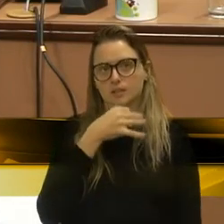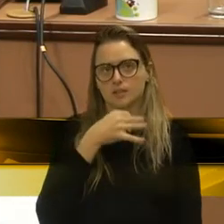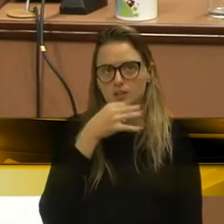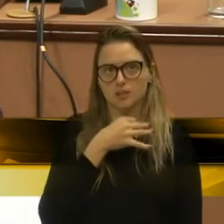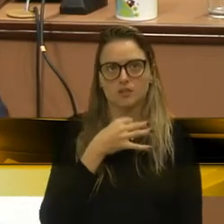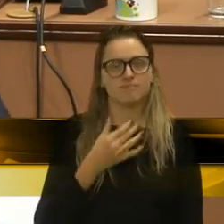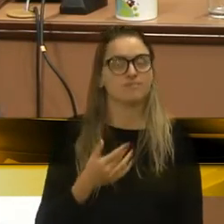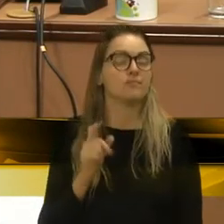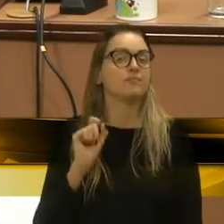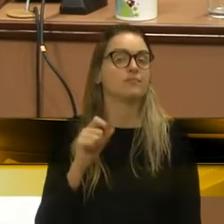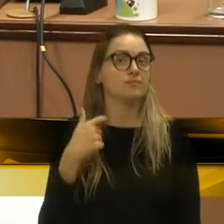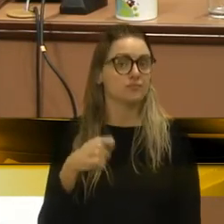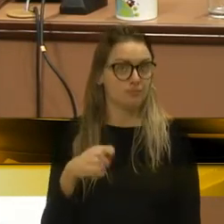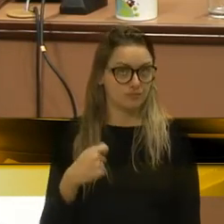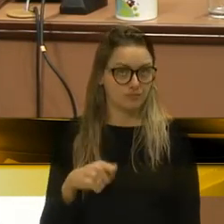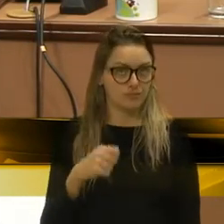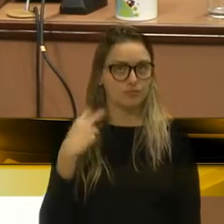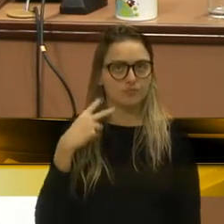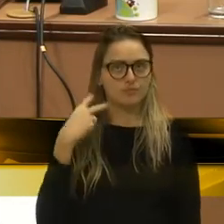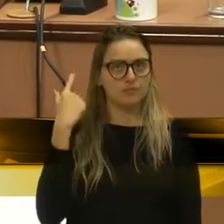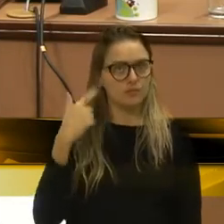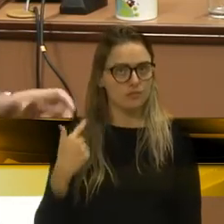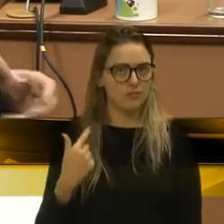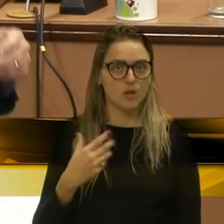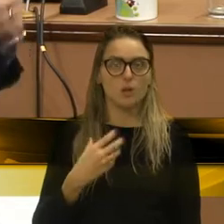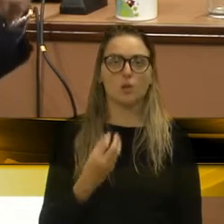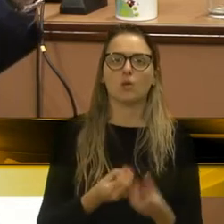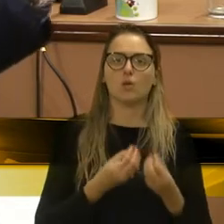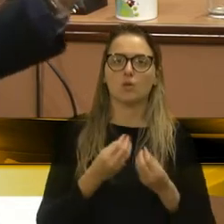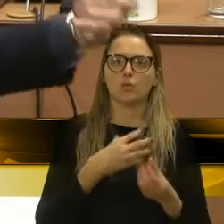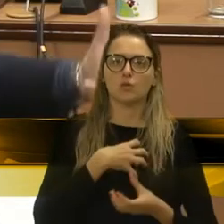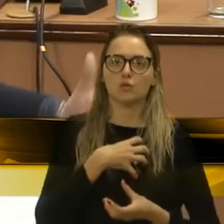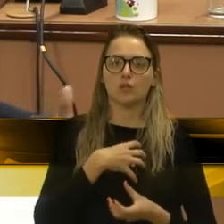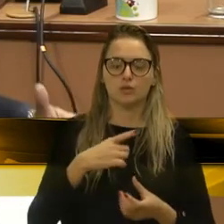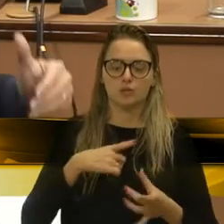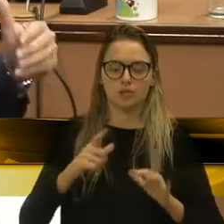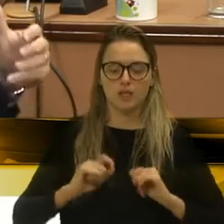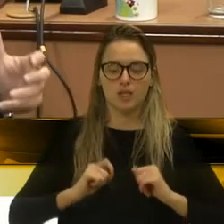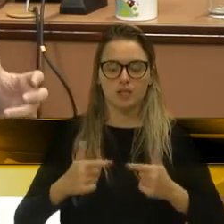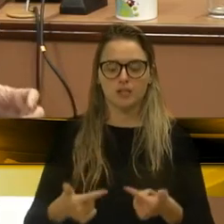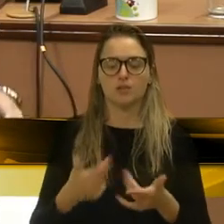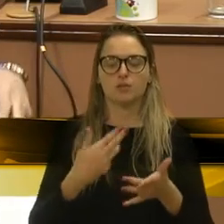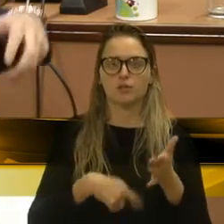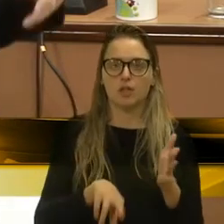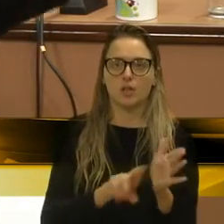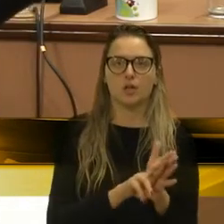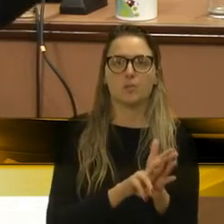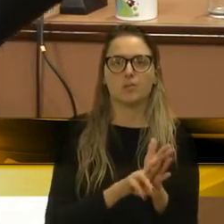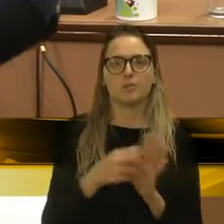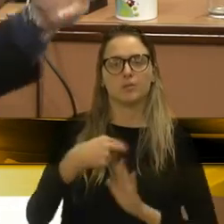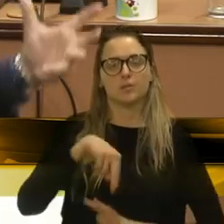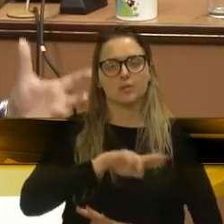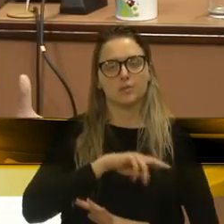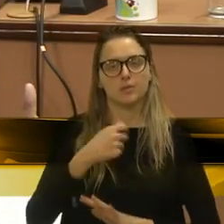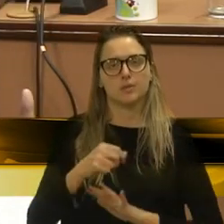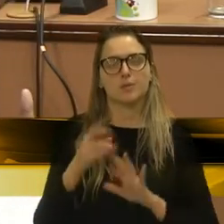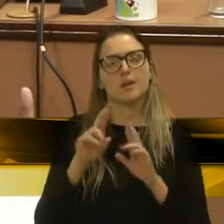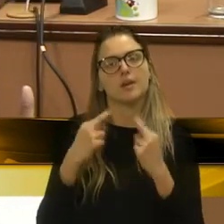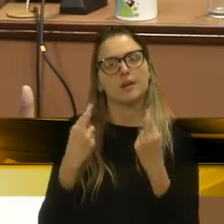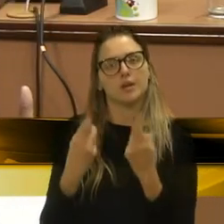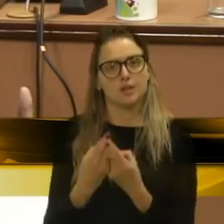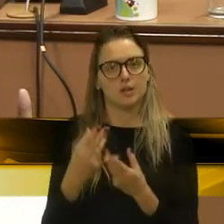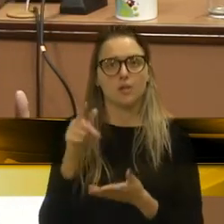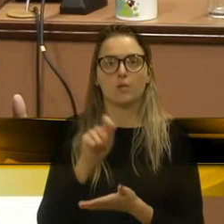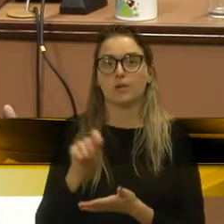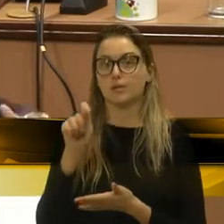em última análise, vereadora Gladys, como forma de ter uma ação de preservação, de restauração, nós vamos ter que reunir ali a